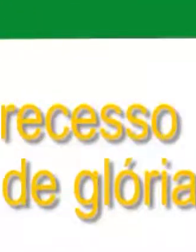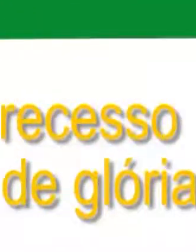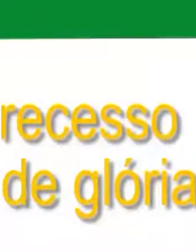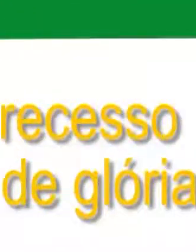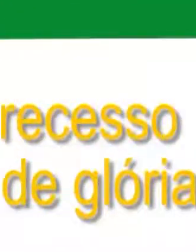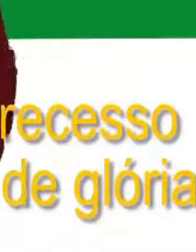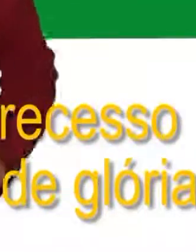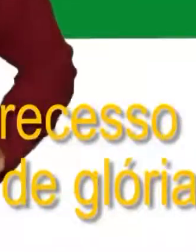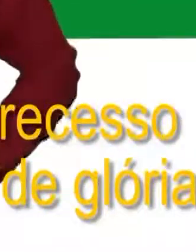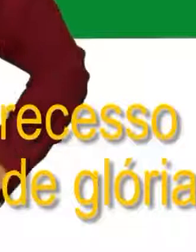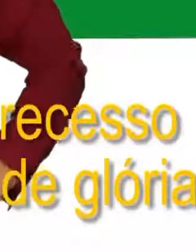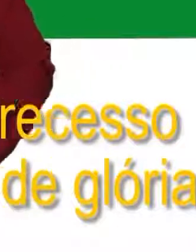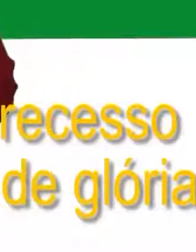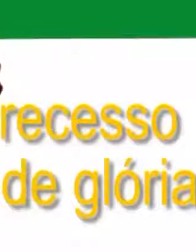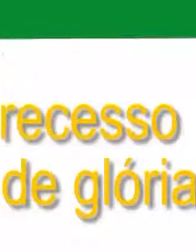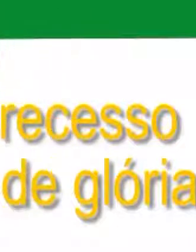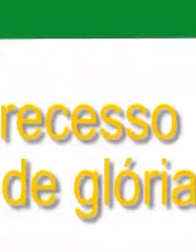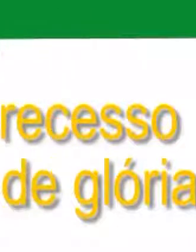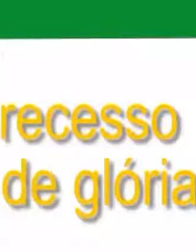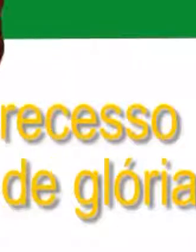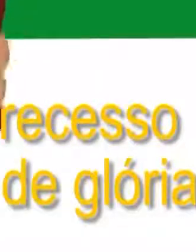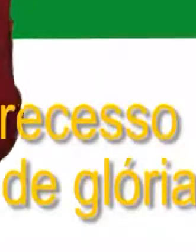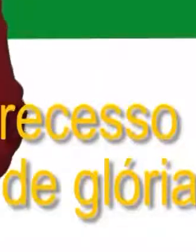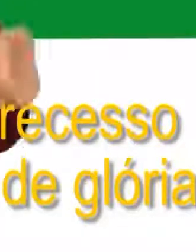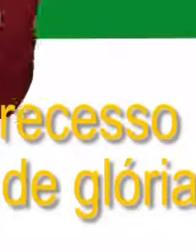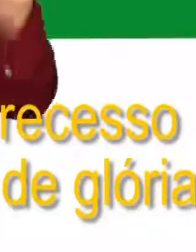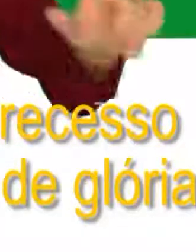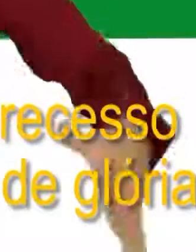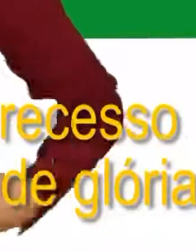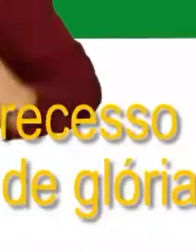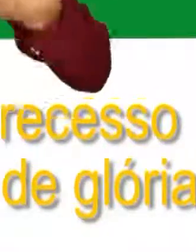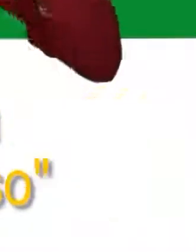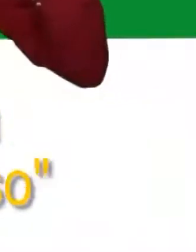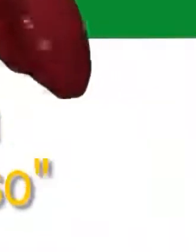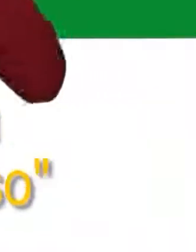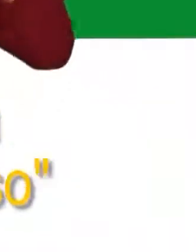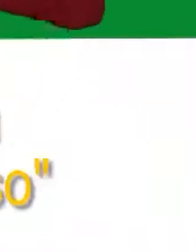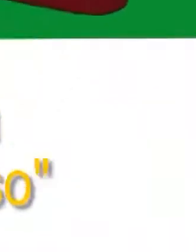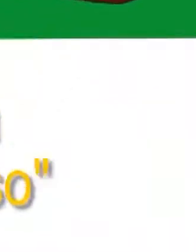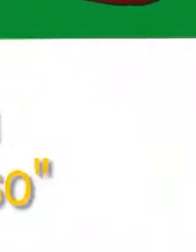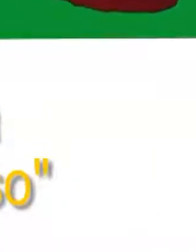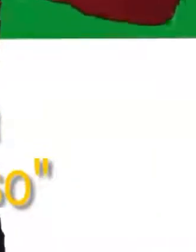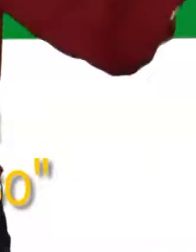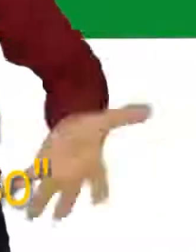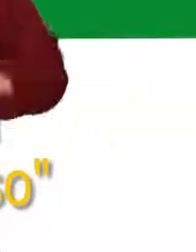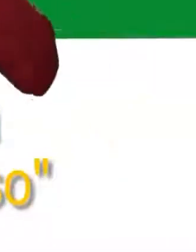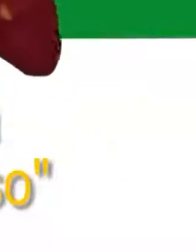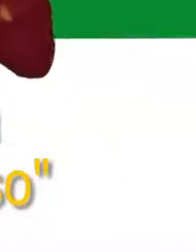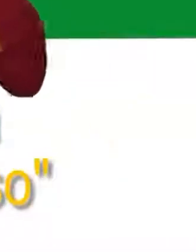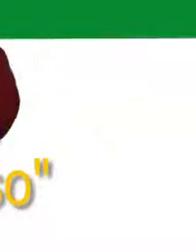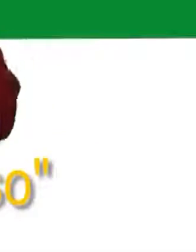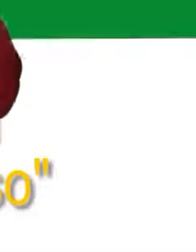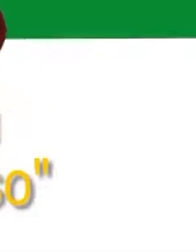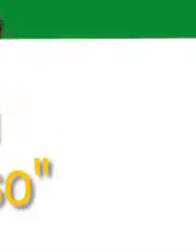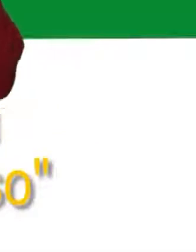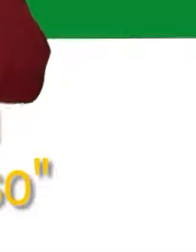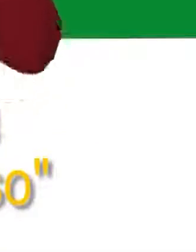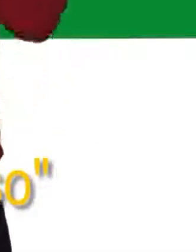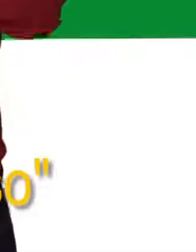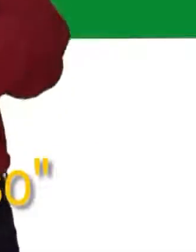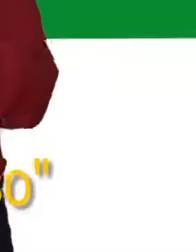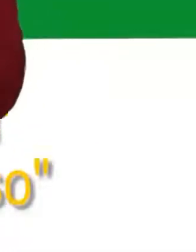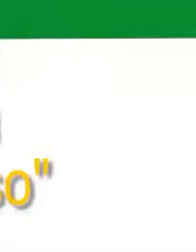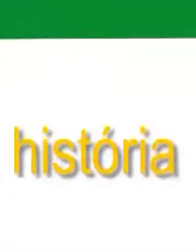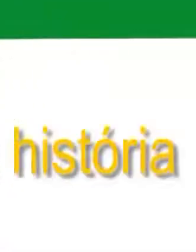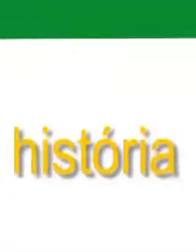excesso, que és pra gente, cobre de glórias, do esplendor, da reta do progresso.